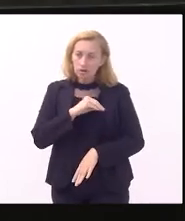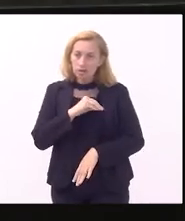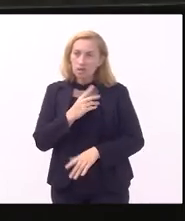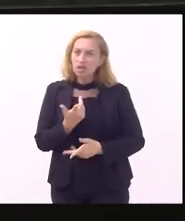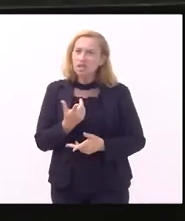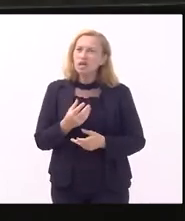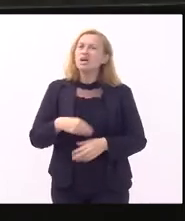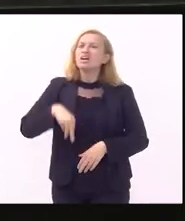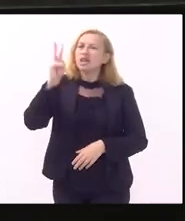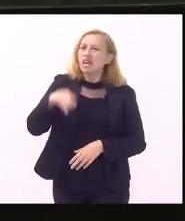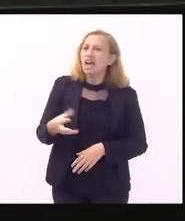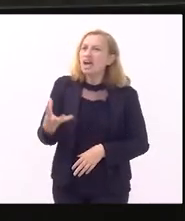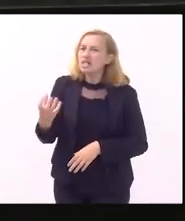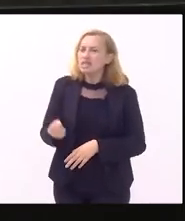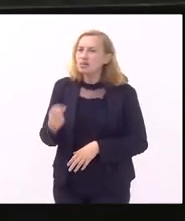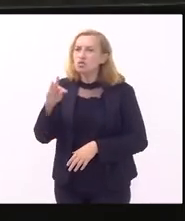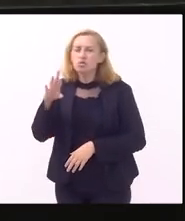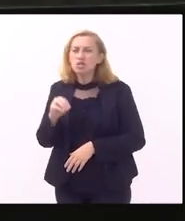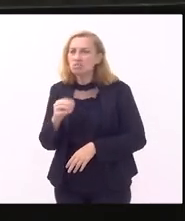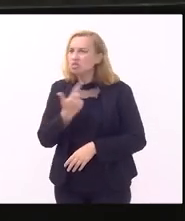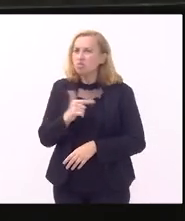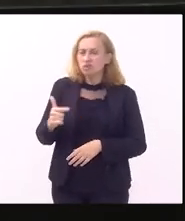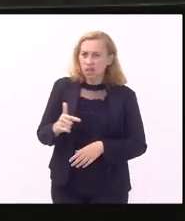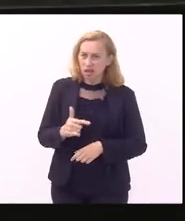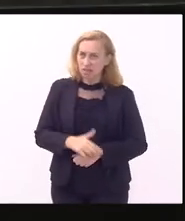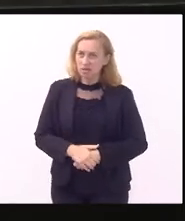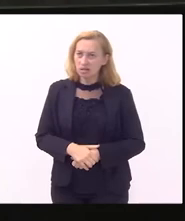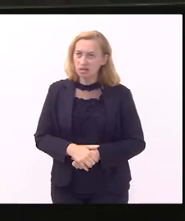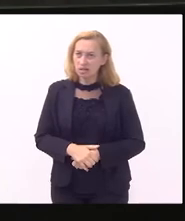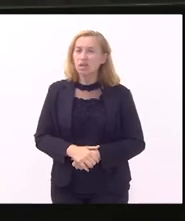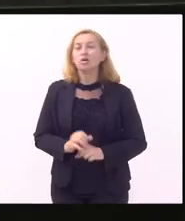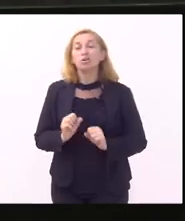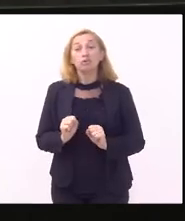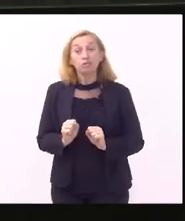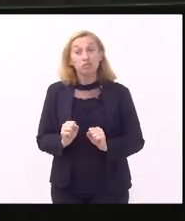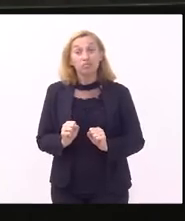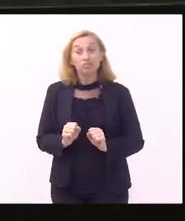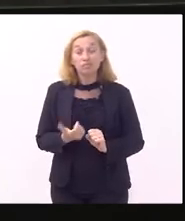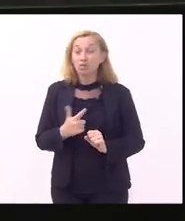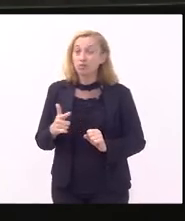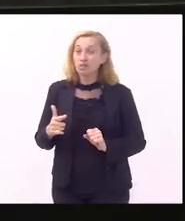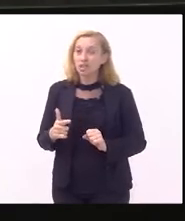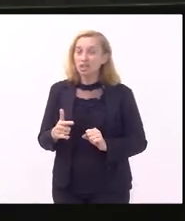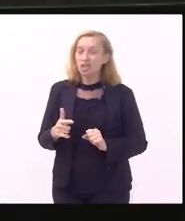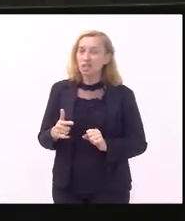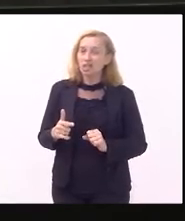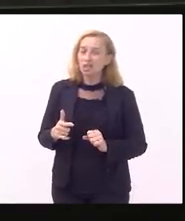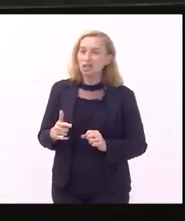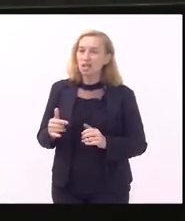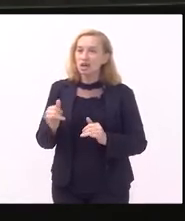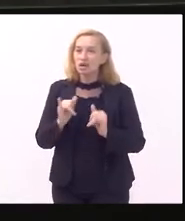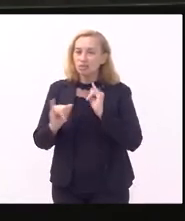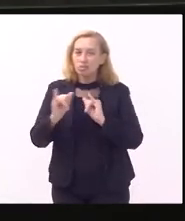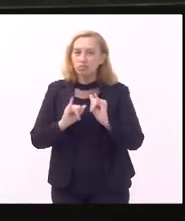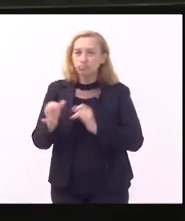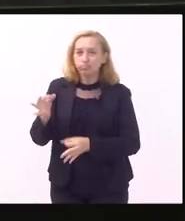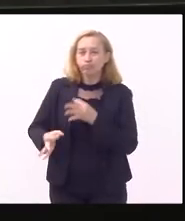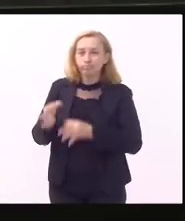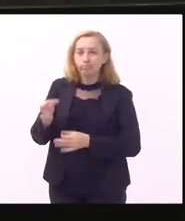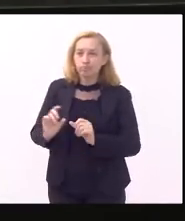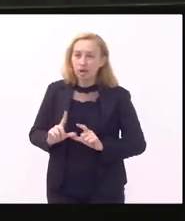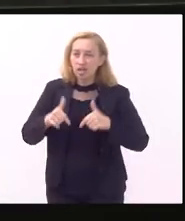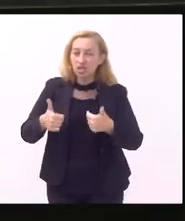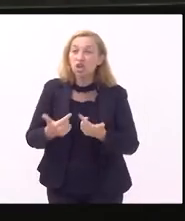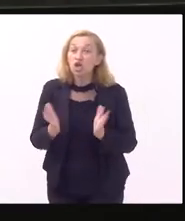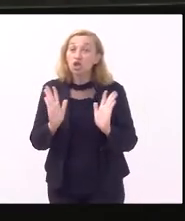quem recebe por subsídio não tem gratificação e a gente fica sem ter meio jurídico de fazer alguma coisa para valorizar a polícia e